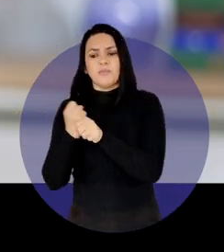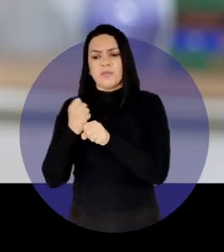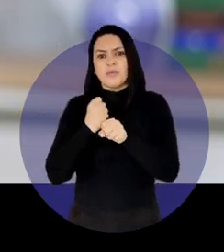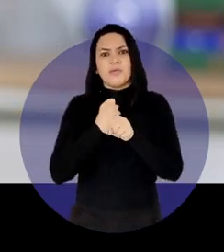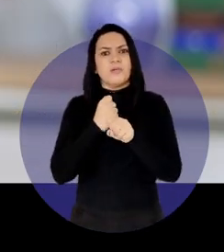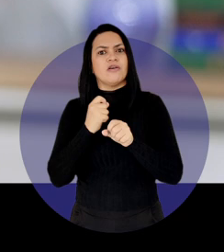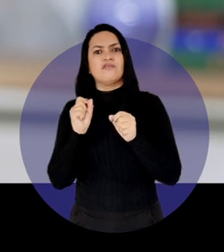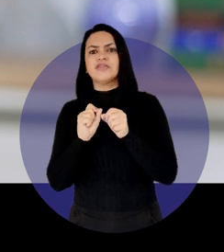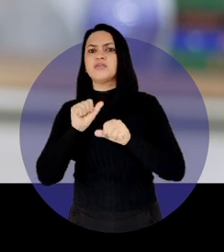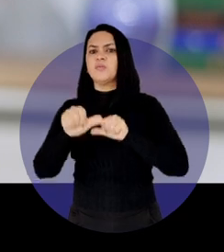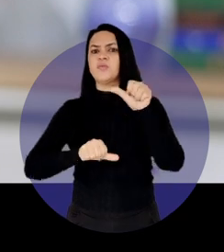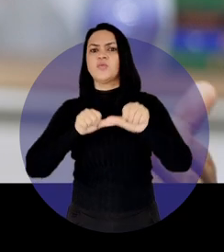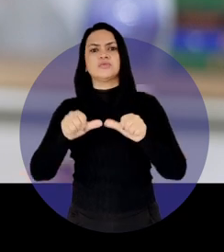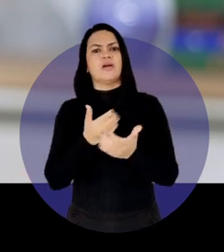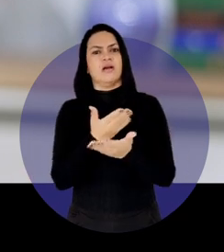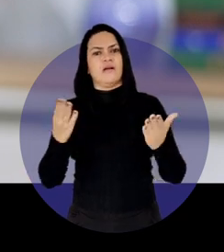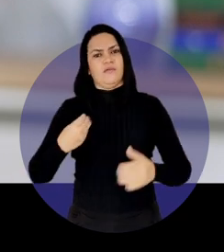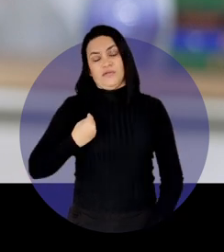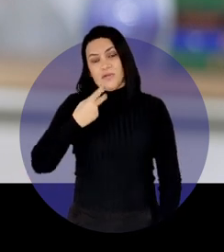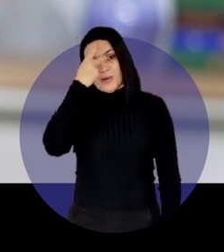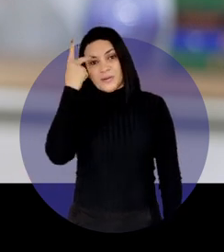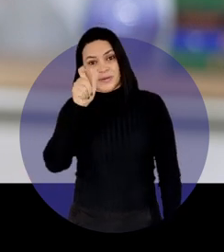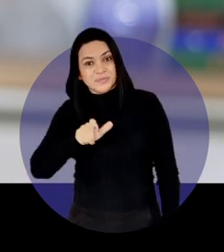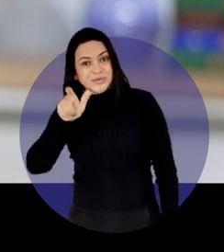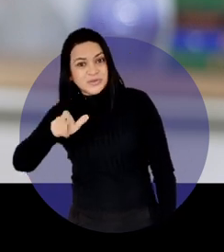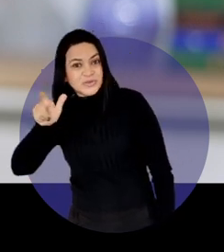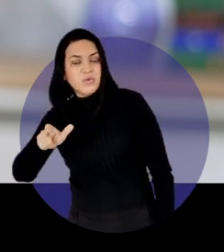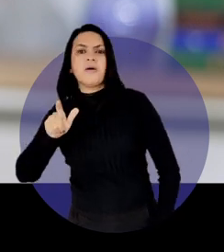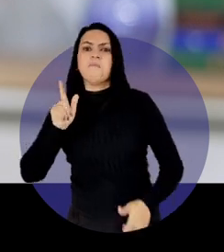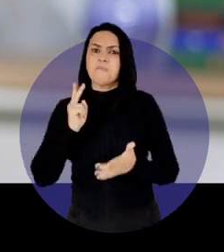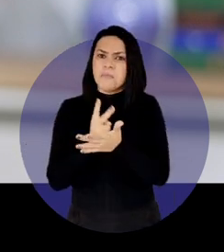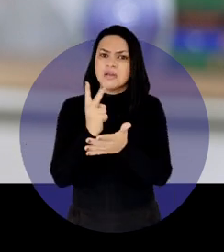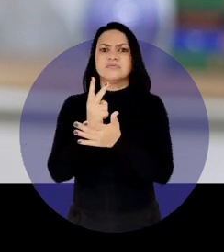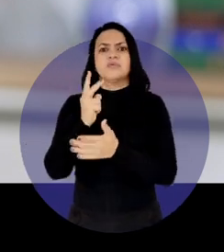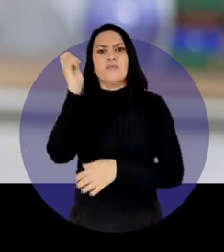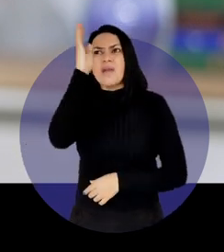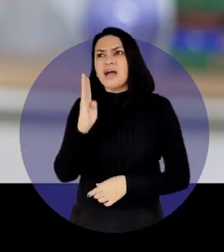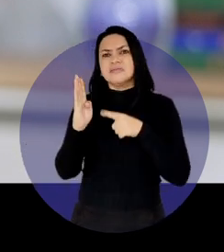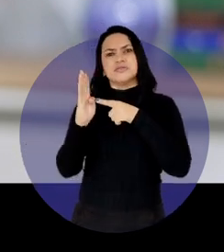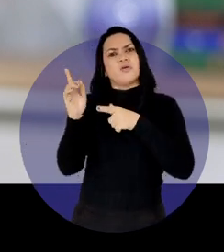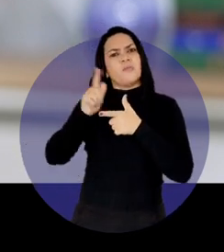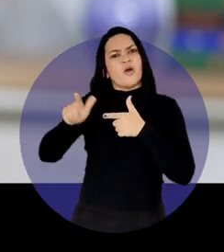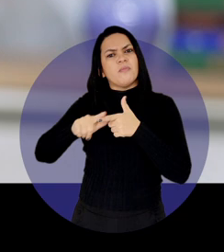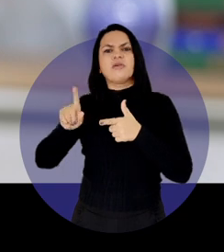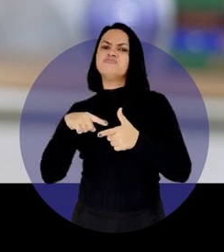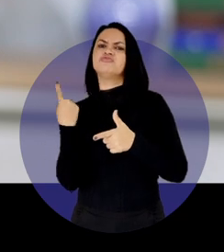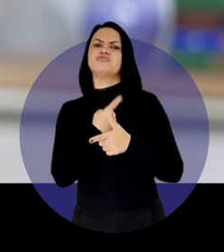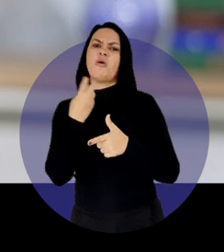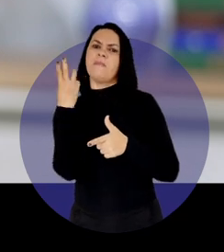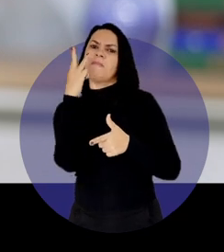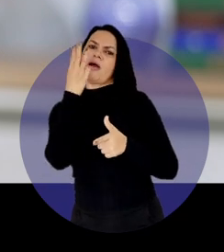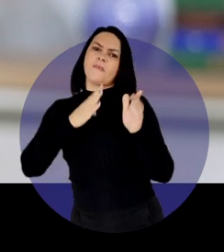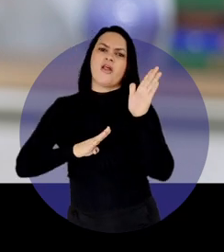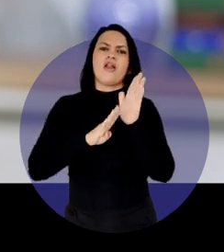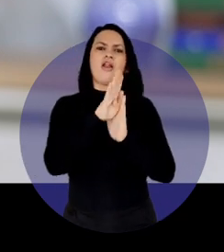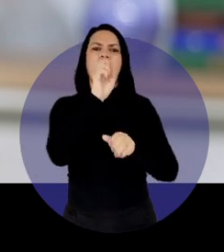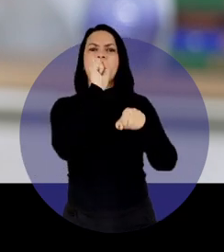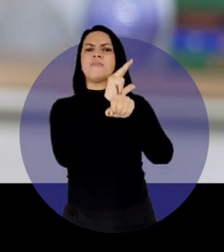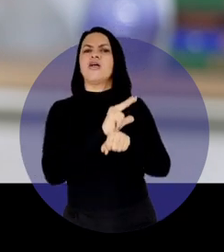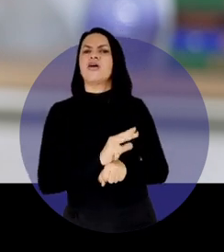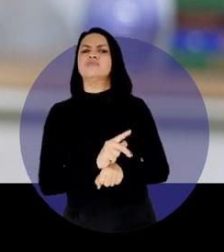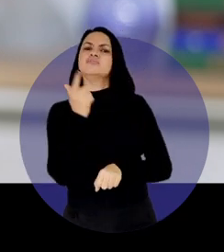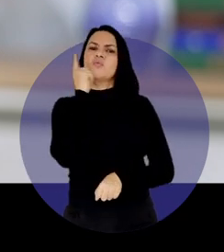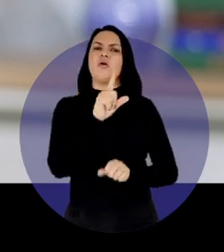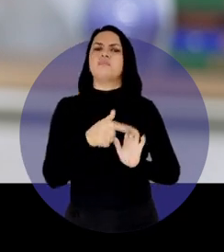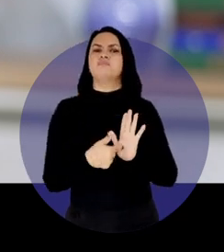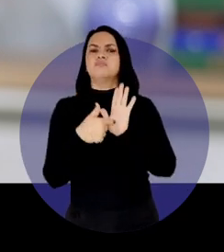obras que mudaram a vida de muita gente. Mesmo com o Brasil em crise, nós batemos recorde na geração de empregos do